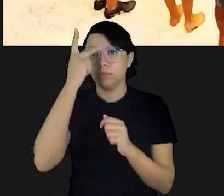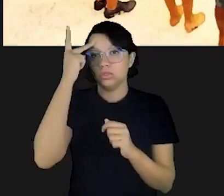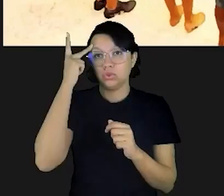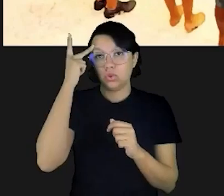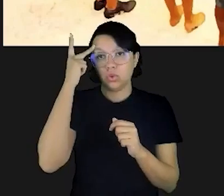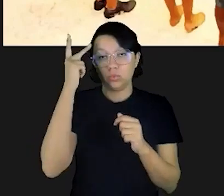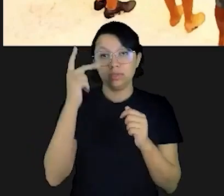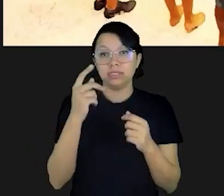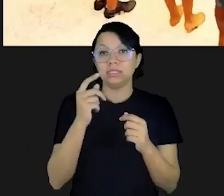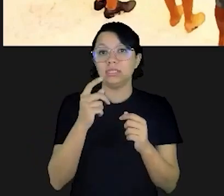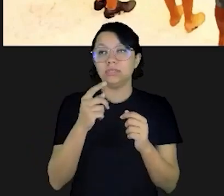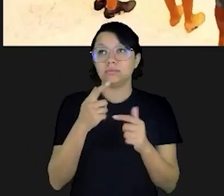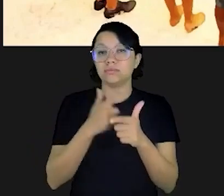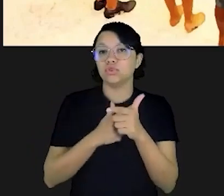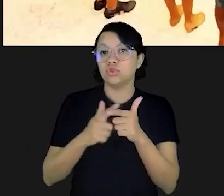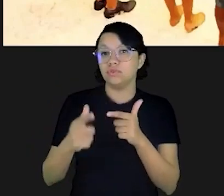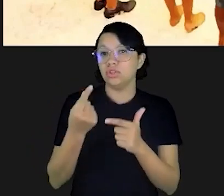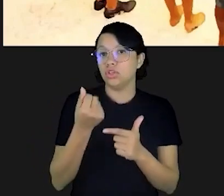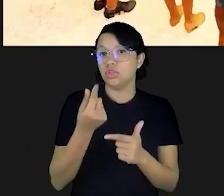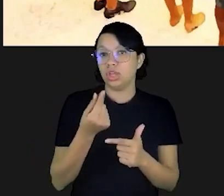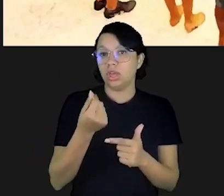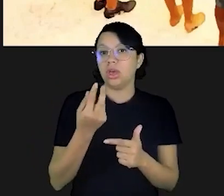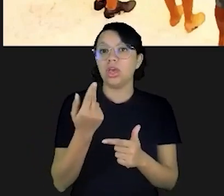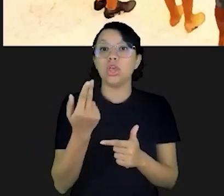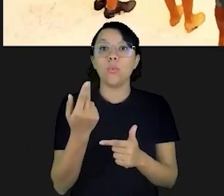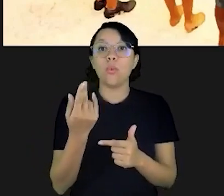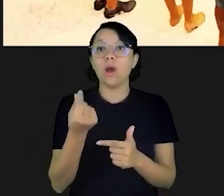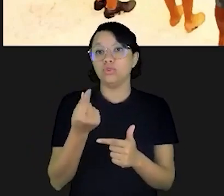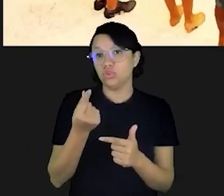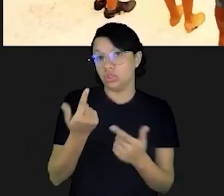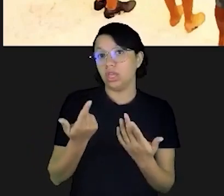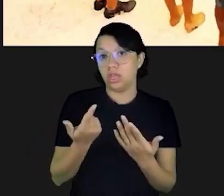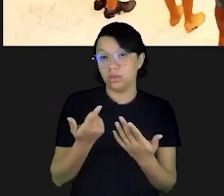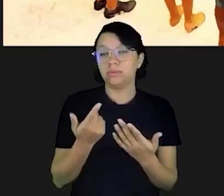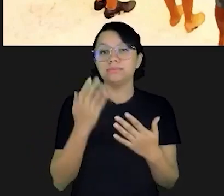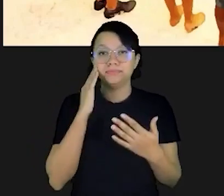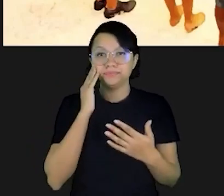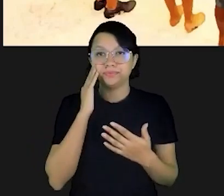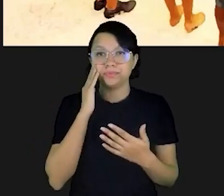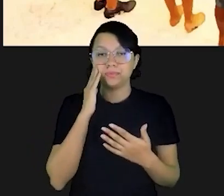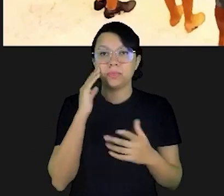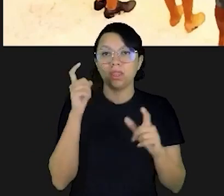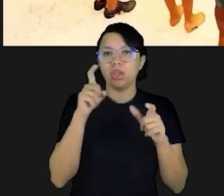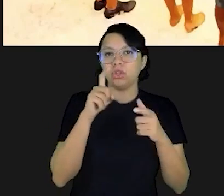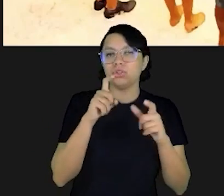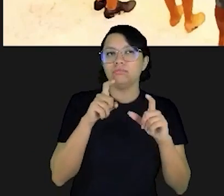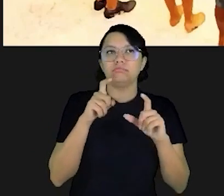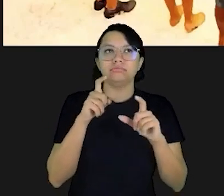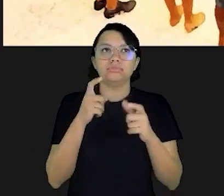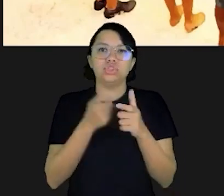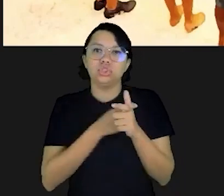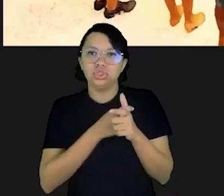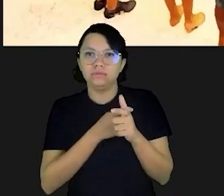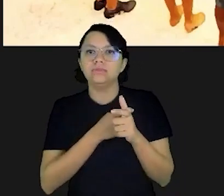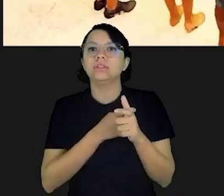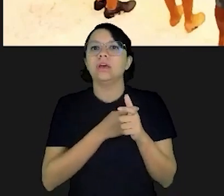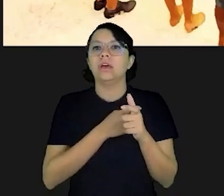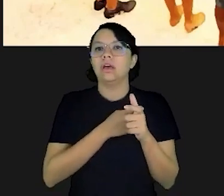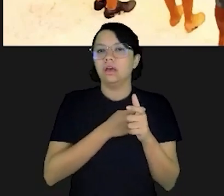compartilham uma mesma renda, que compartilham os ativos e que compartilham os passivos, as despesas